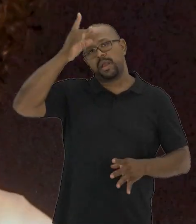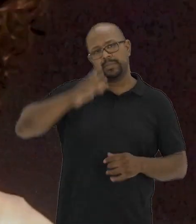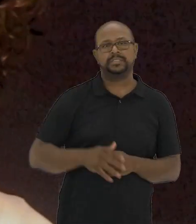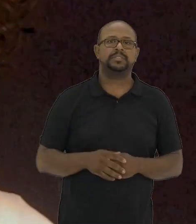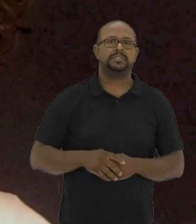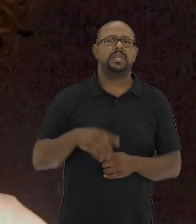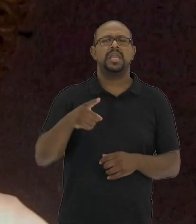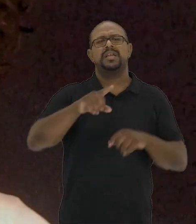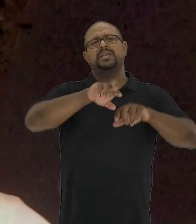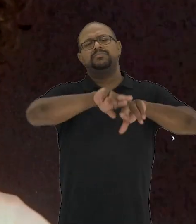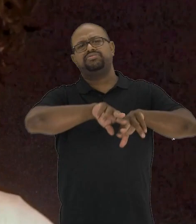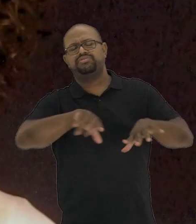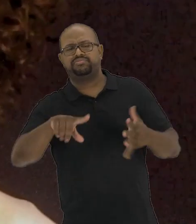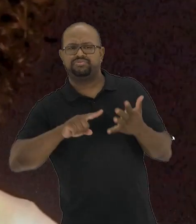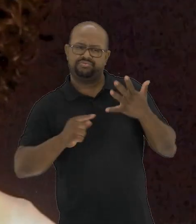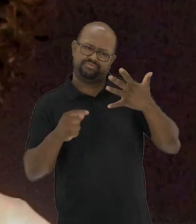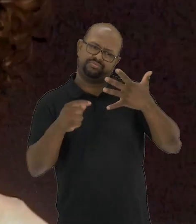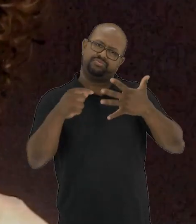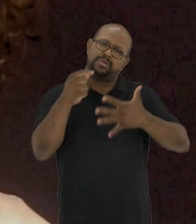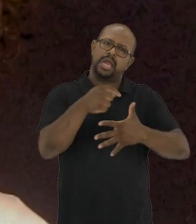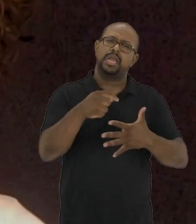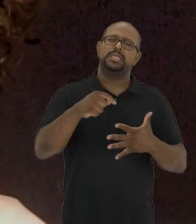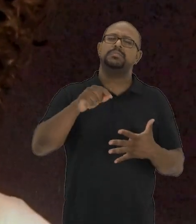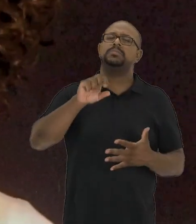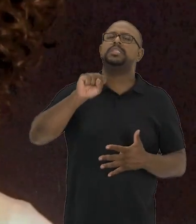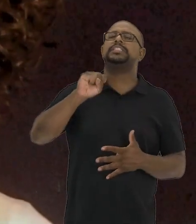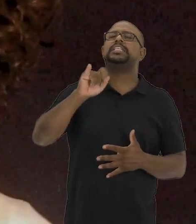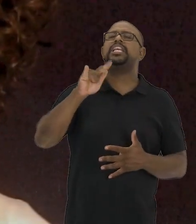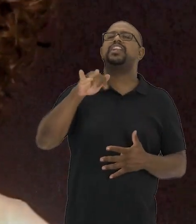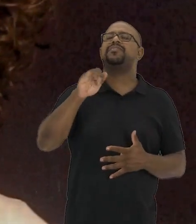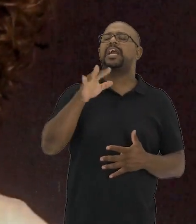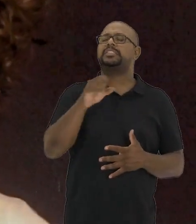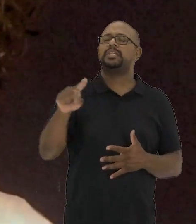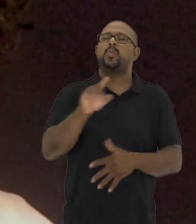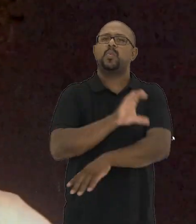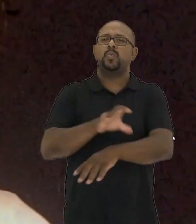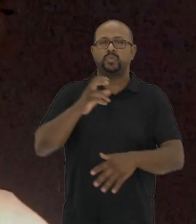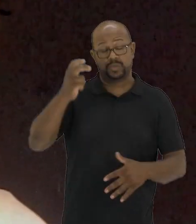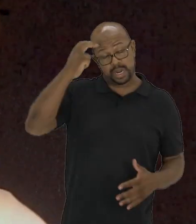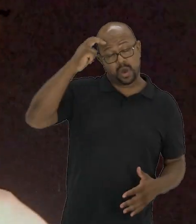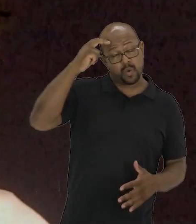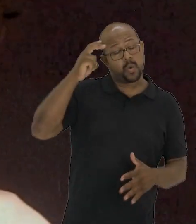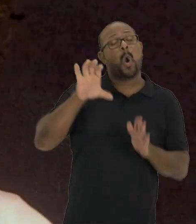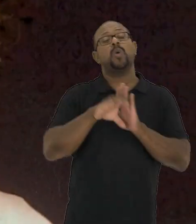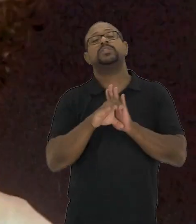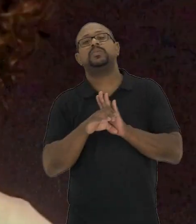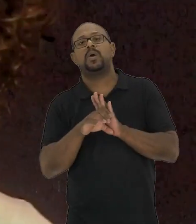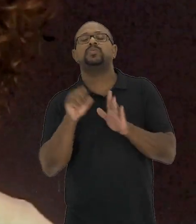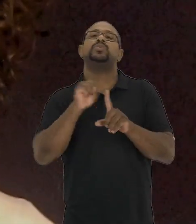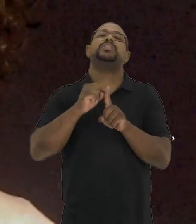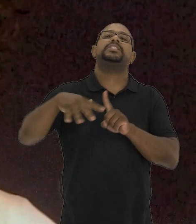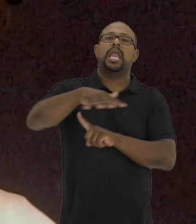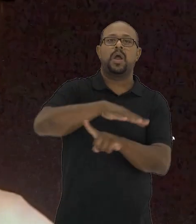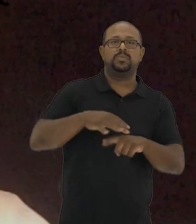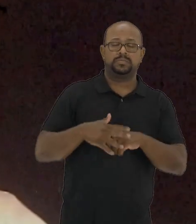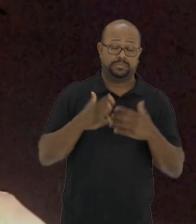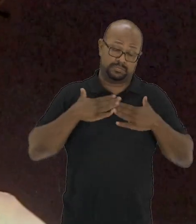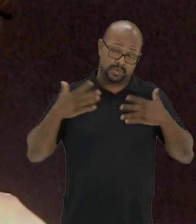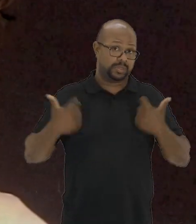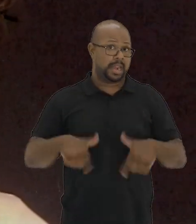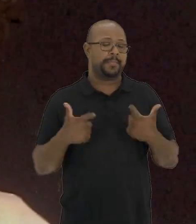em performance, em constante deslocamento e ressignificação cultural, conceitual,